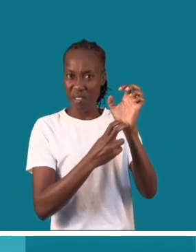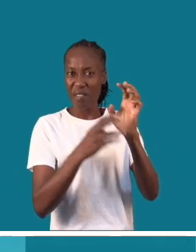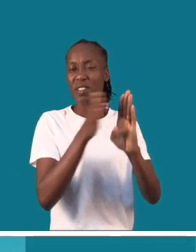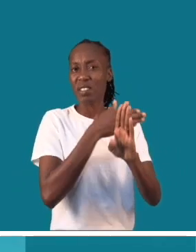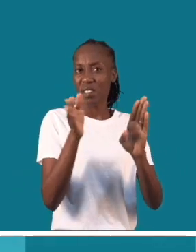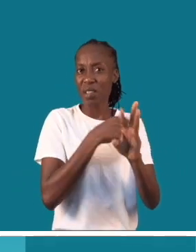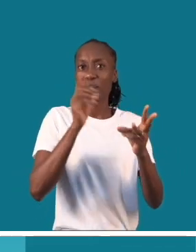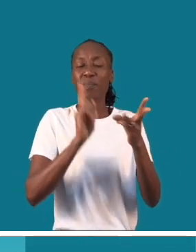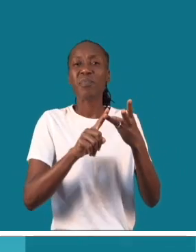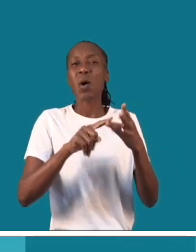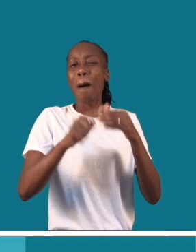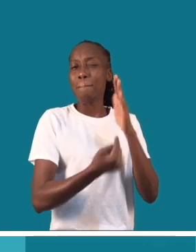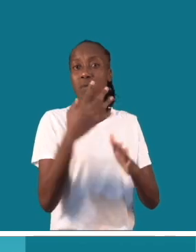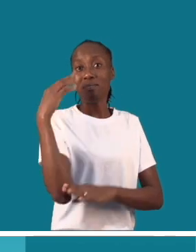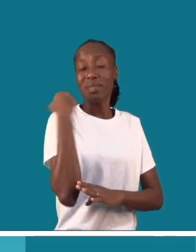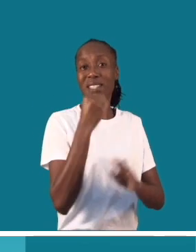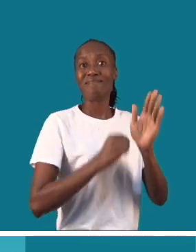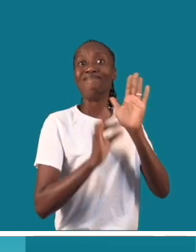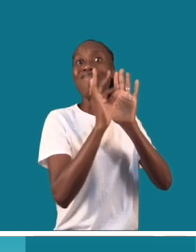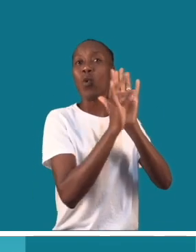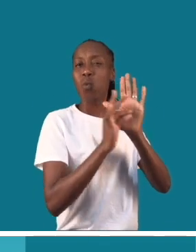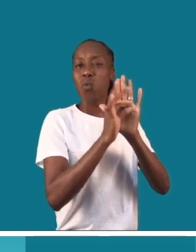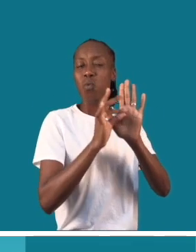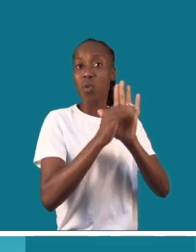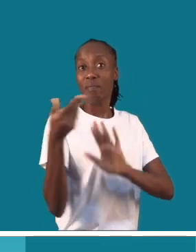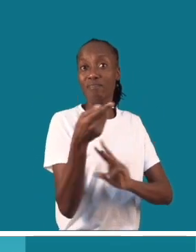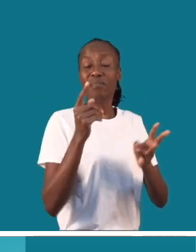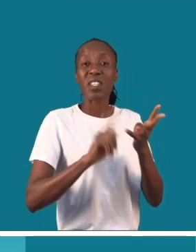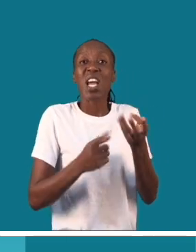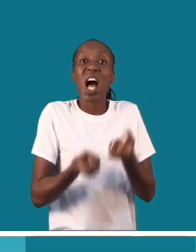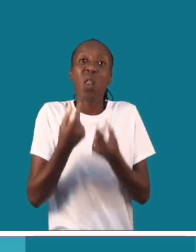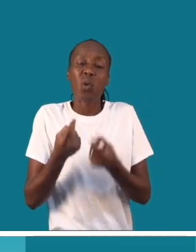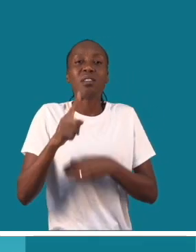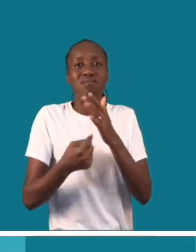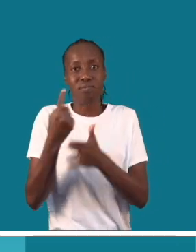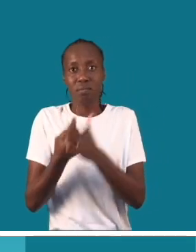de violação sexual, crimes de tráfico de drogas, alguns até são coagidos a cometer esse tipo crime.